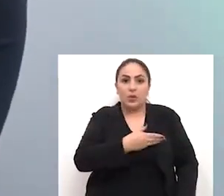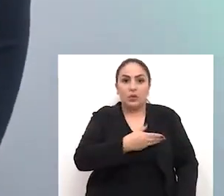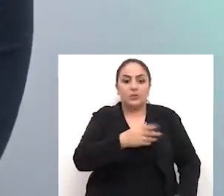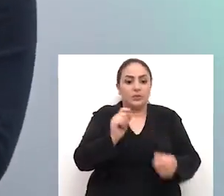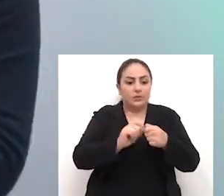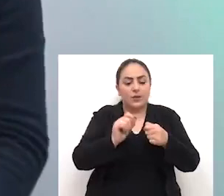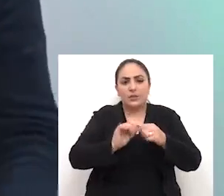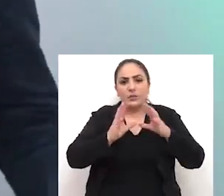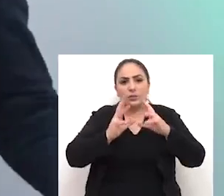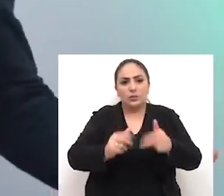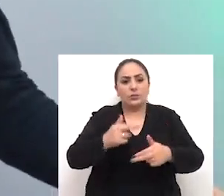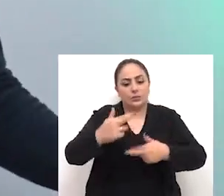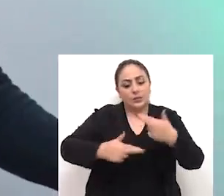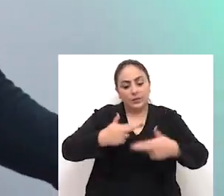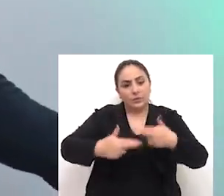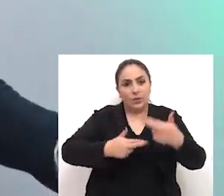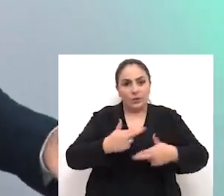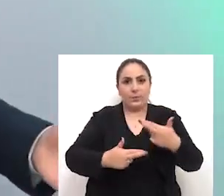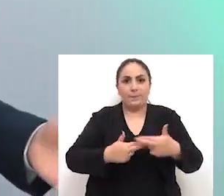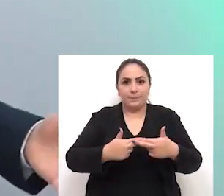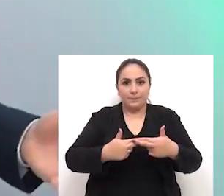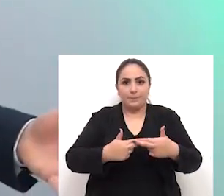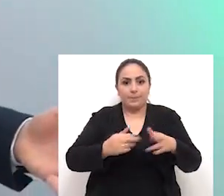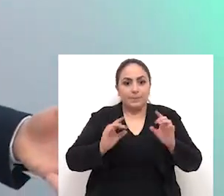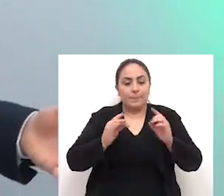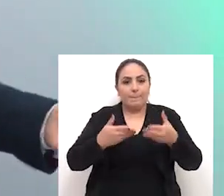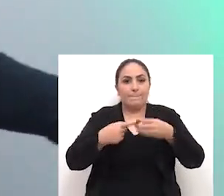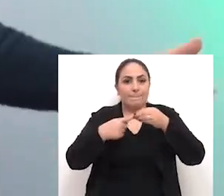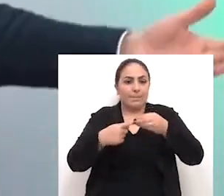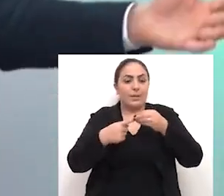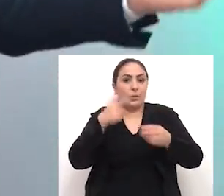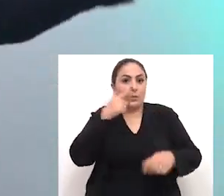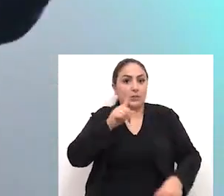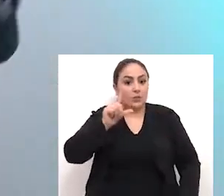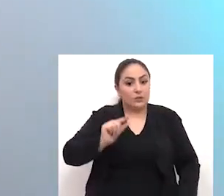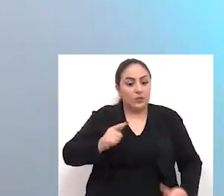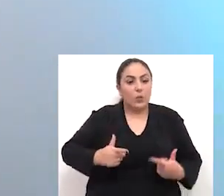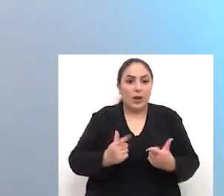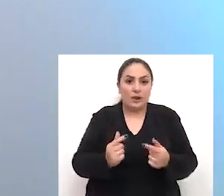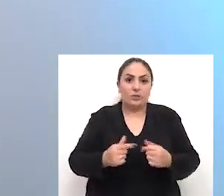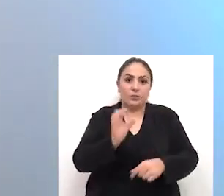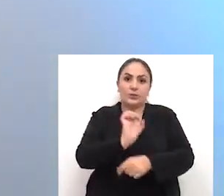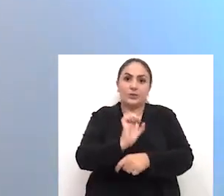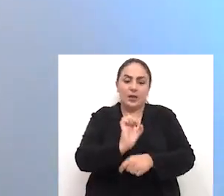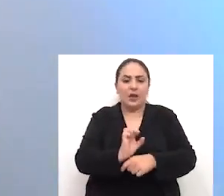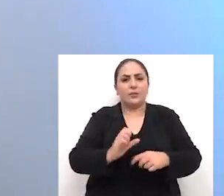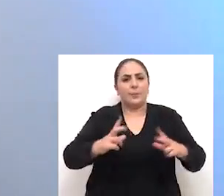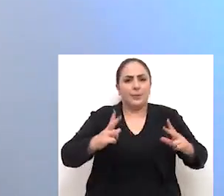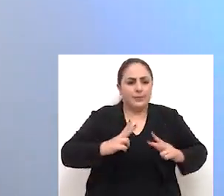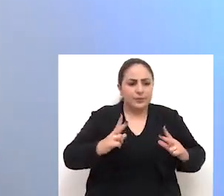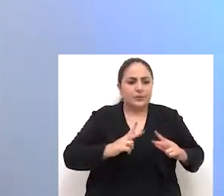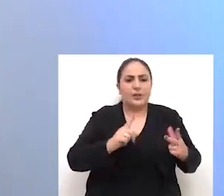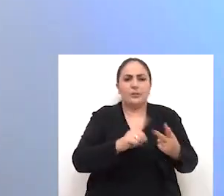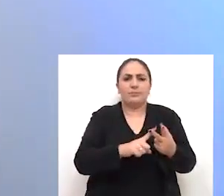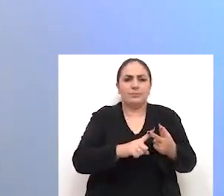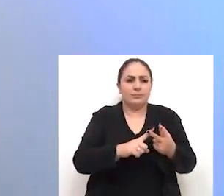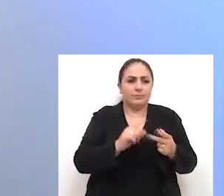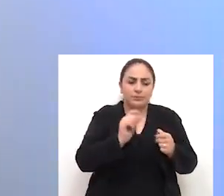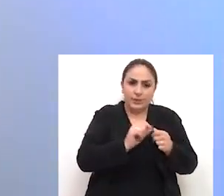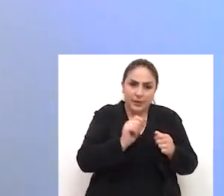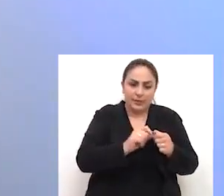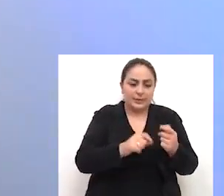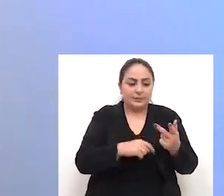fez todas as reformas prioritárias para reduzir a despesa do Estado. Privatizações estão sendo